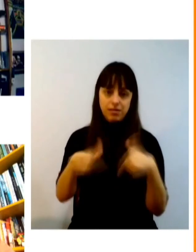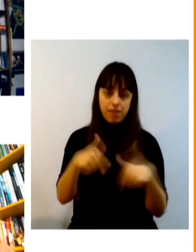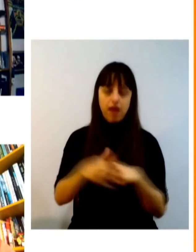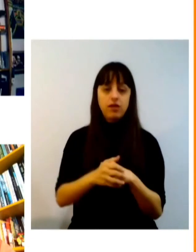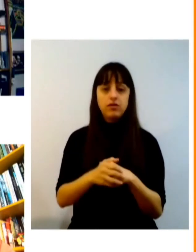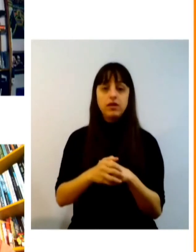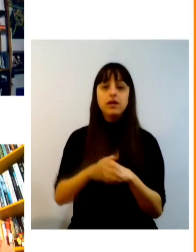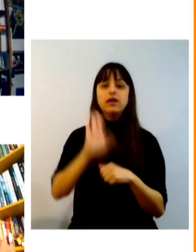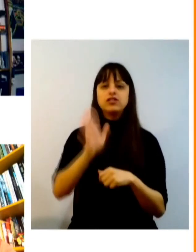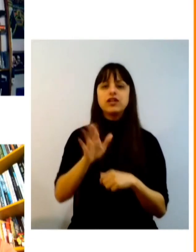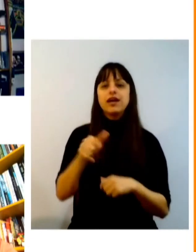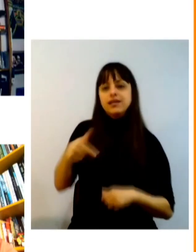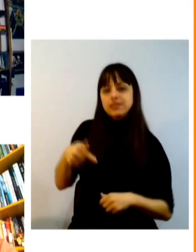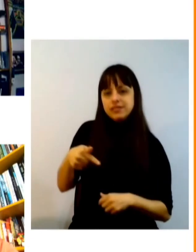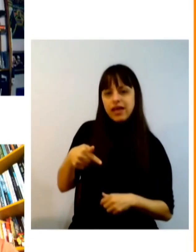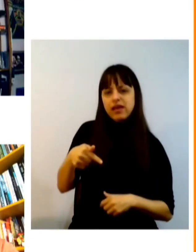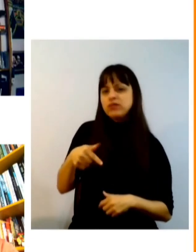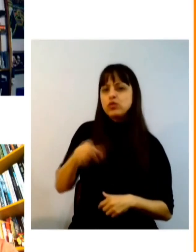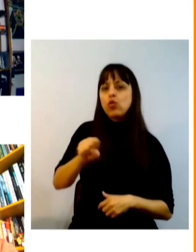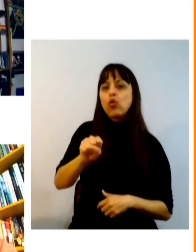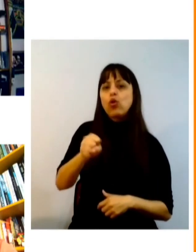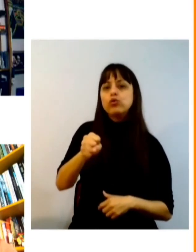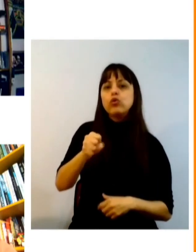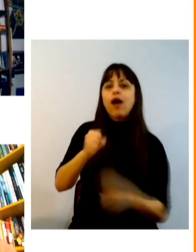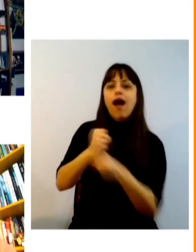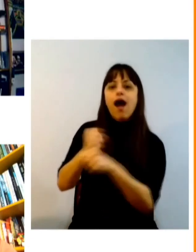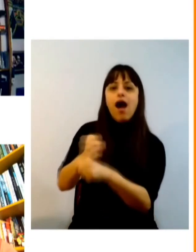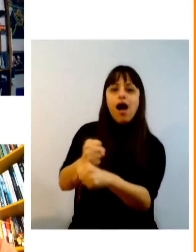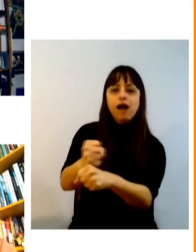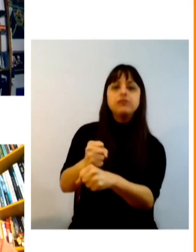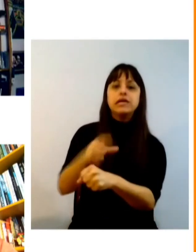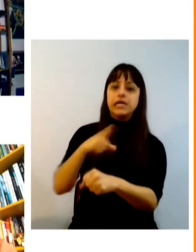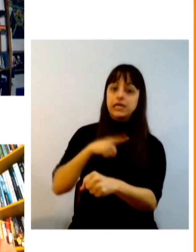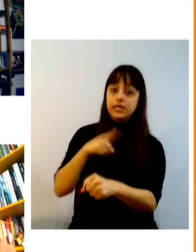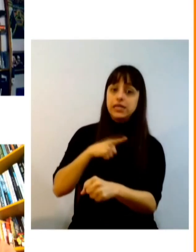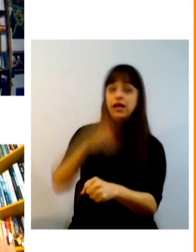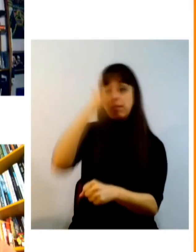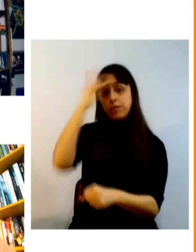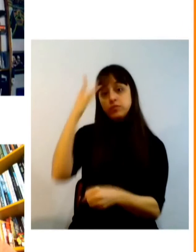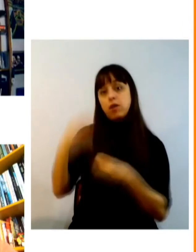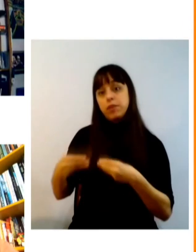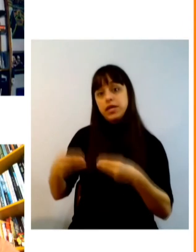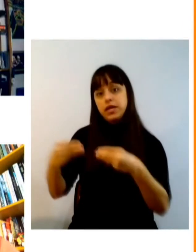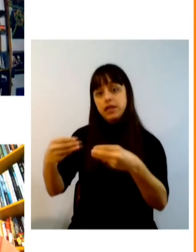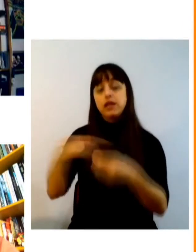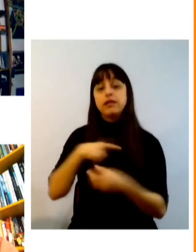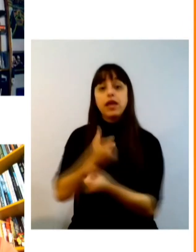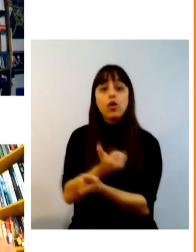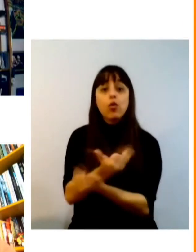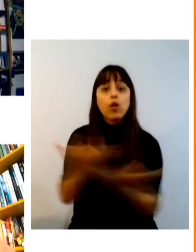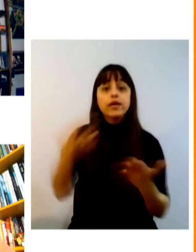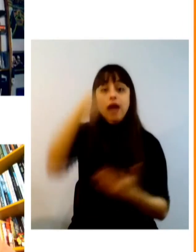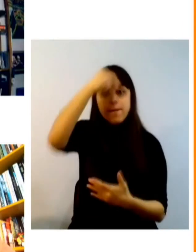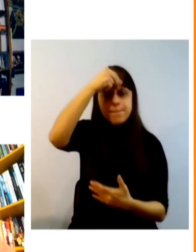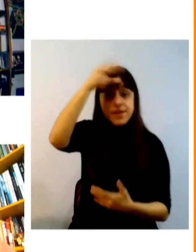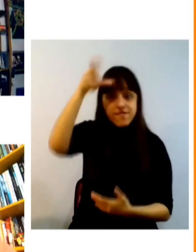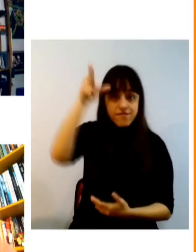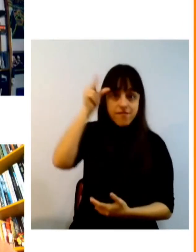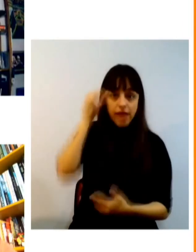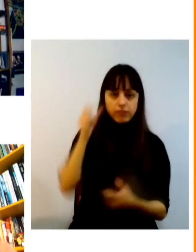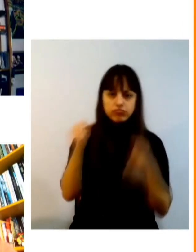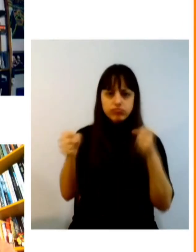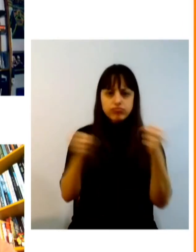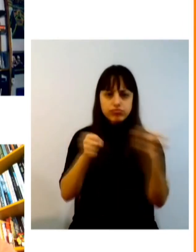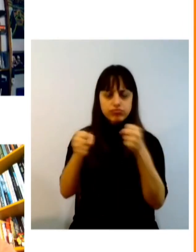comunidades na base hoje depois de sete ou oito anos de processo nós temos uma pessoa que é ministra nós temos mais de dez prefeitos